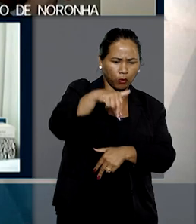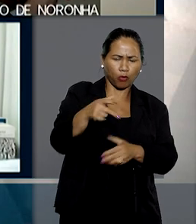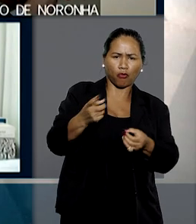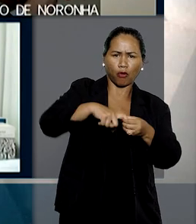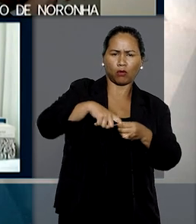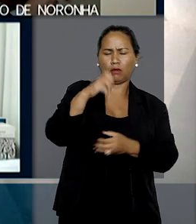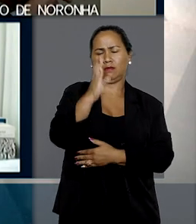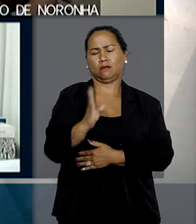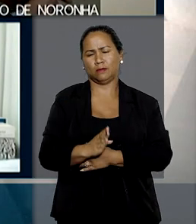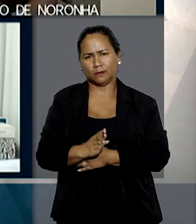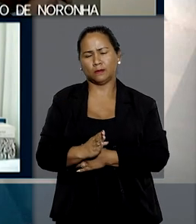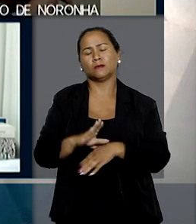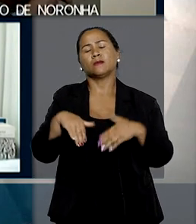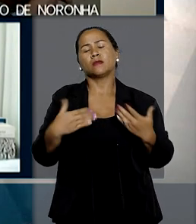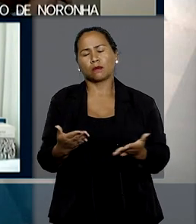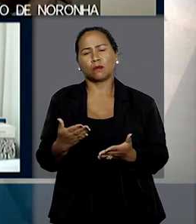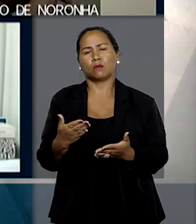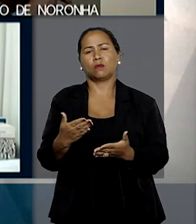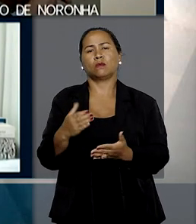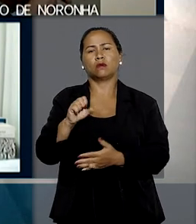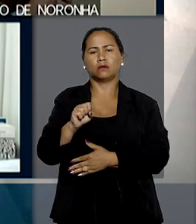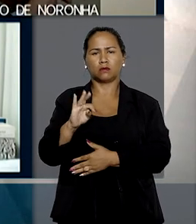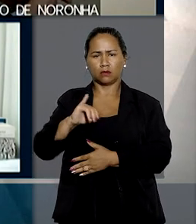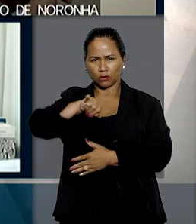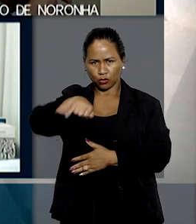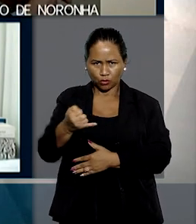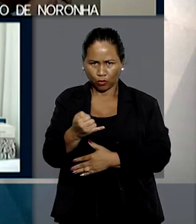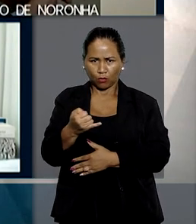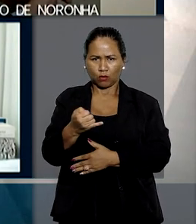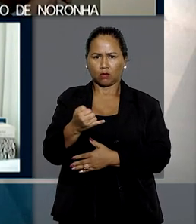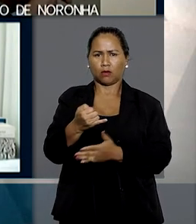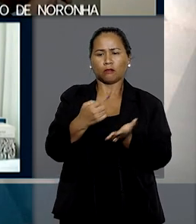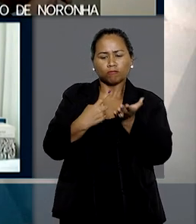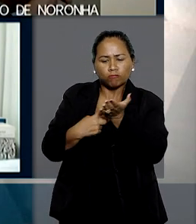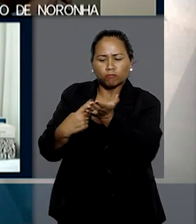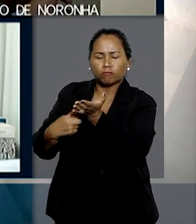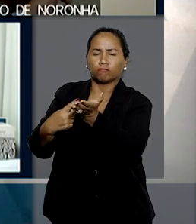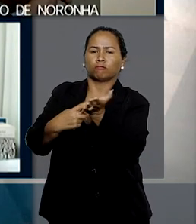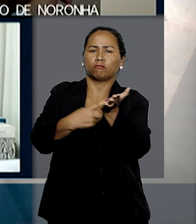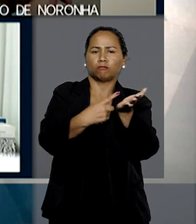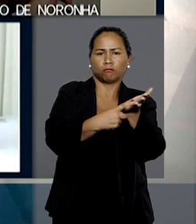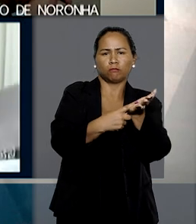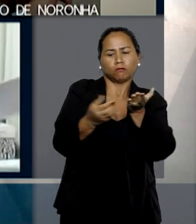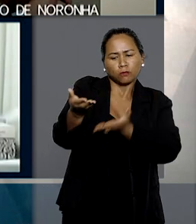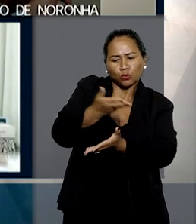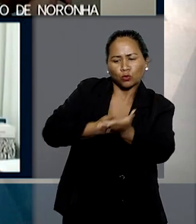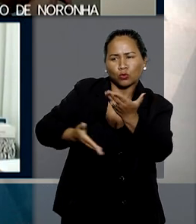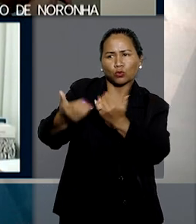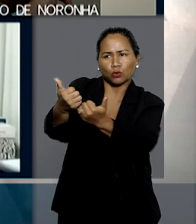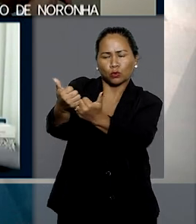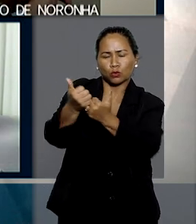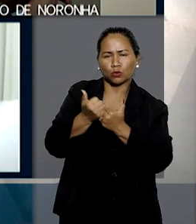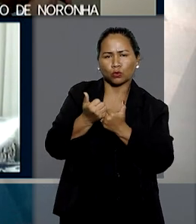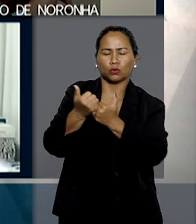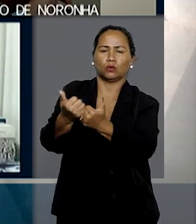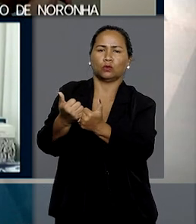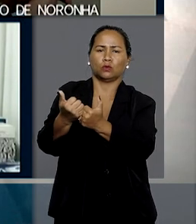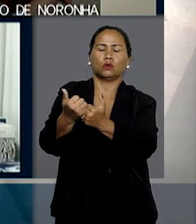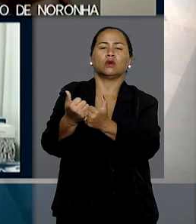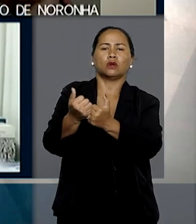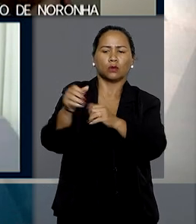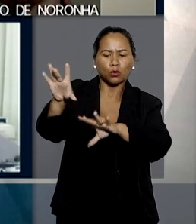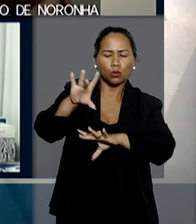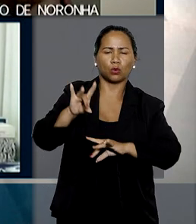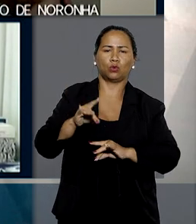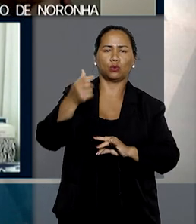jurisprudência do STJ, que confirma a não incidência do princípio em cooperações para averiguação de fatos ou obtenção